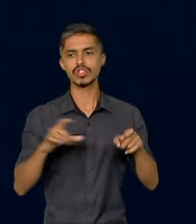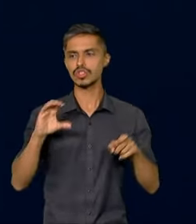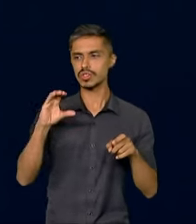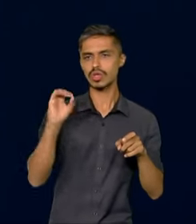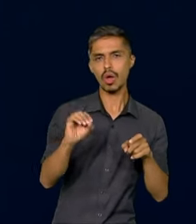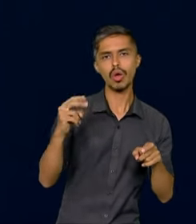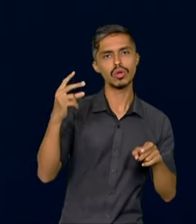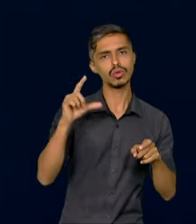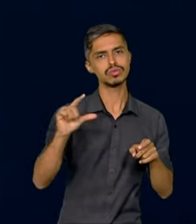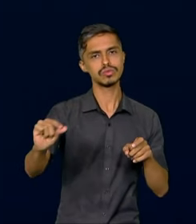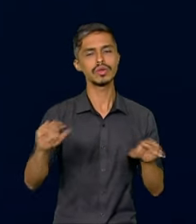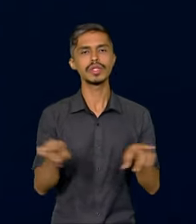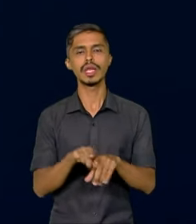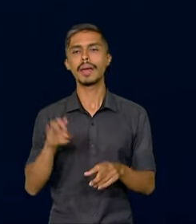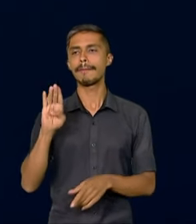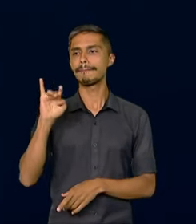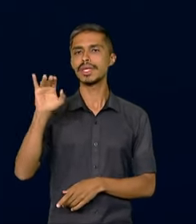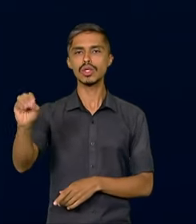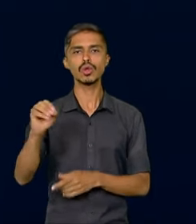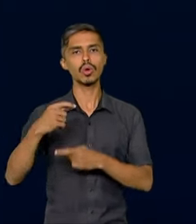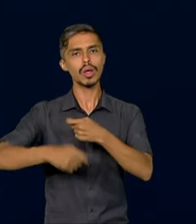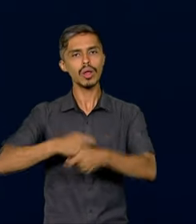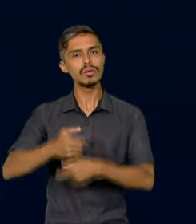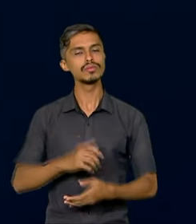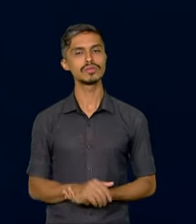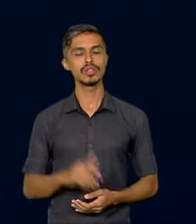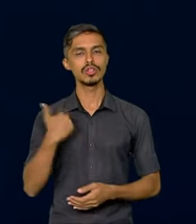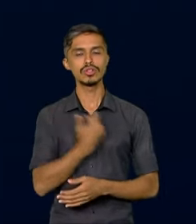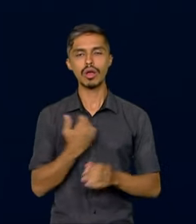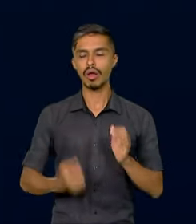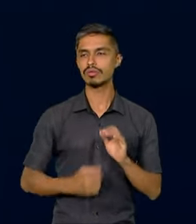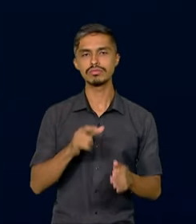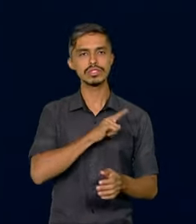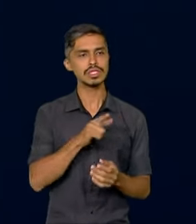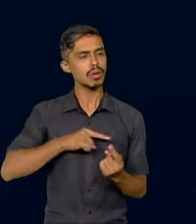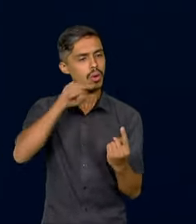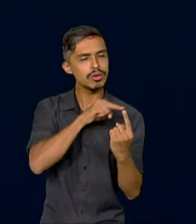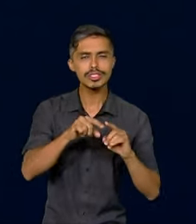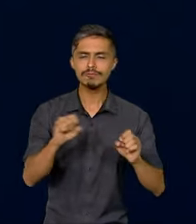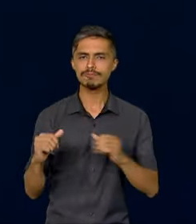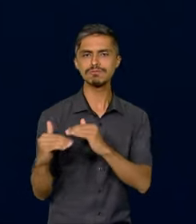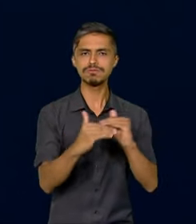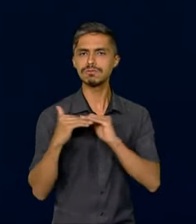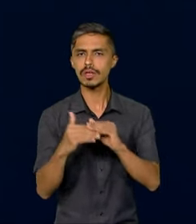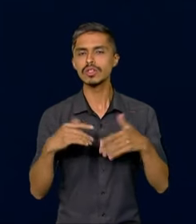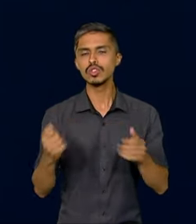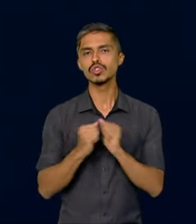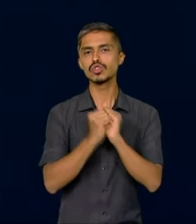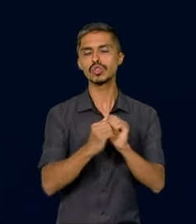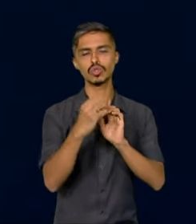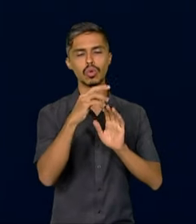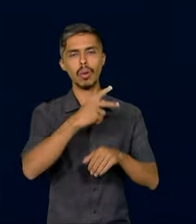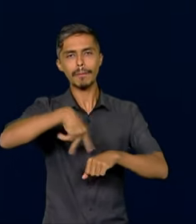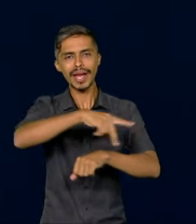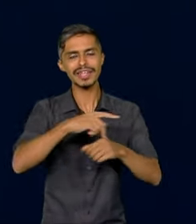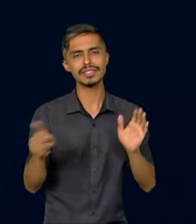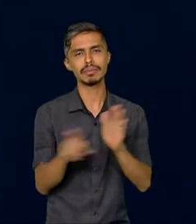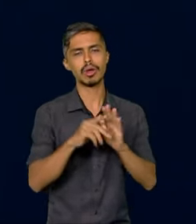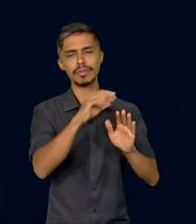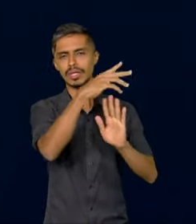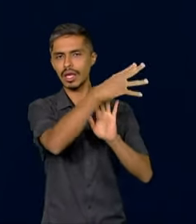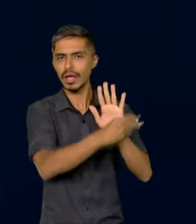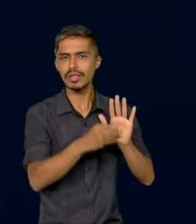e a bioeconomia. Forjamos uma visão comum com os países amazônicos e criamos